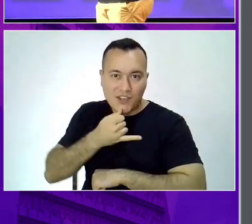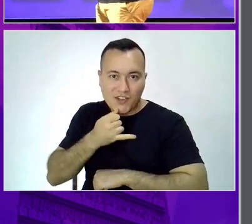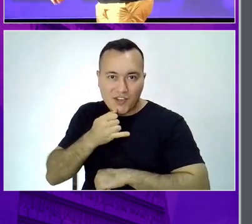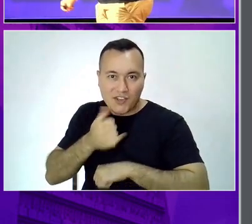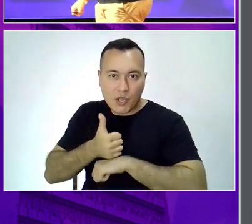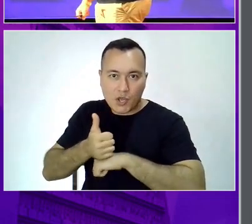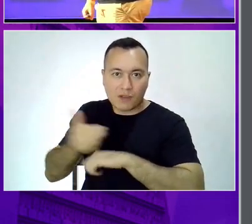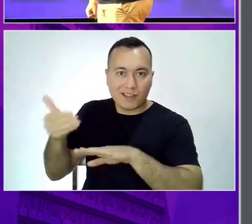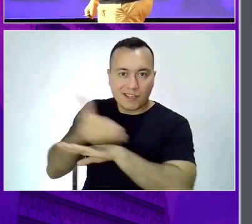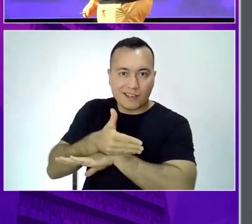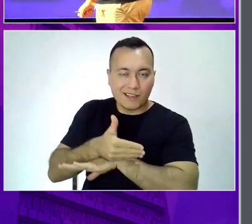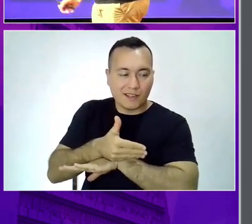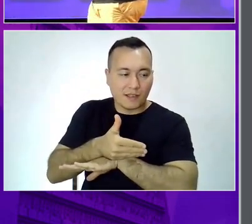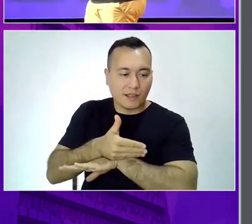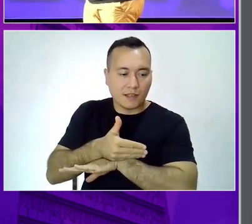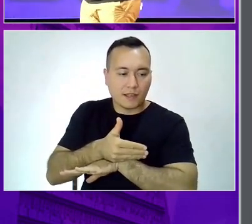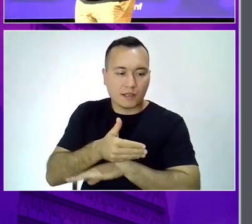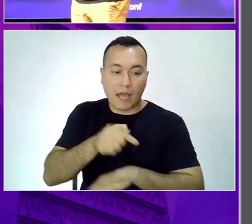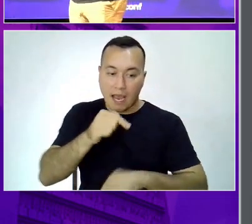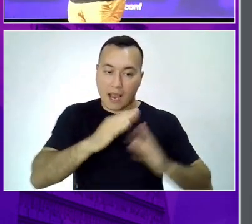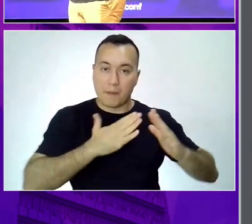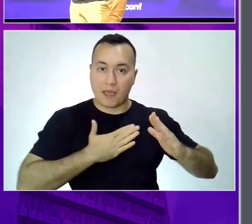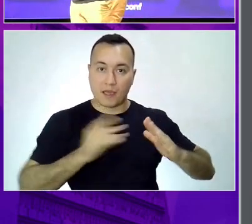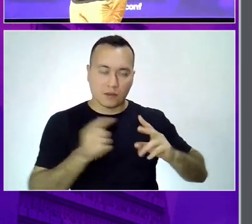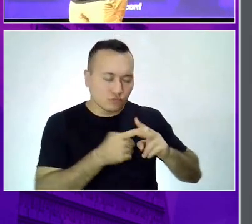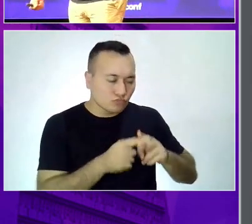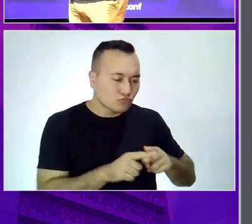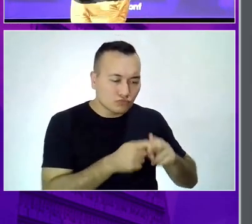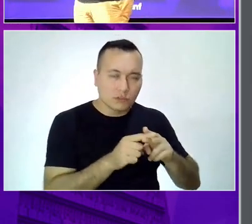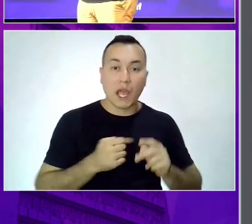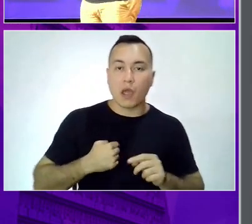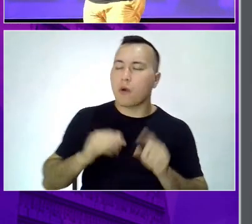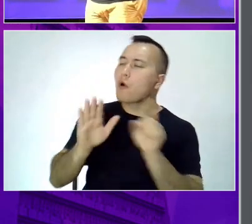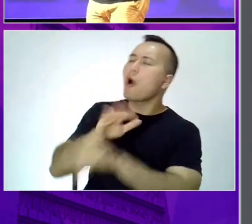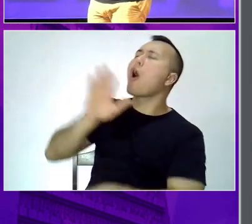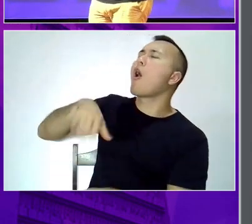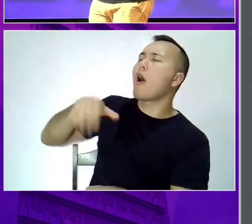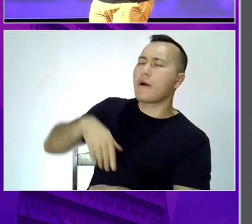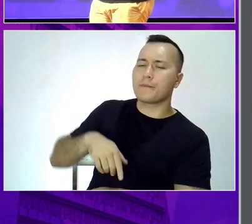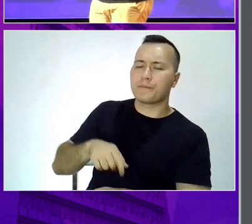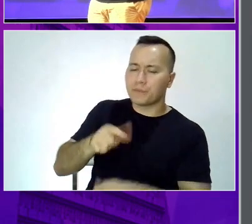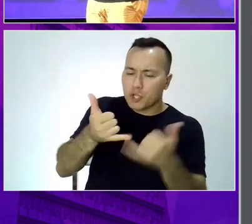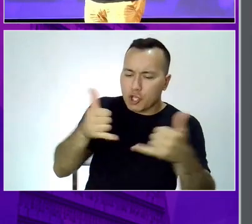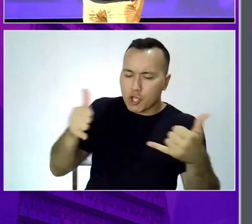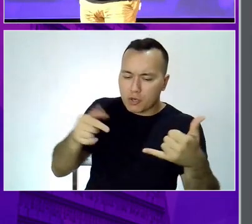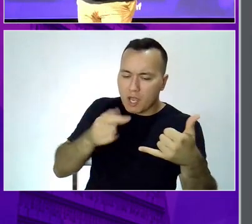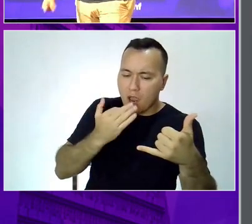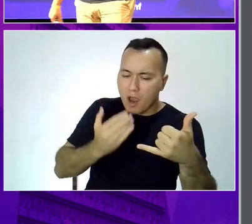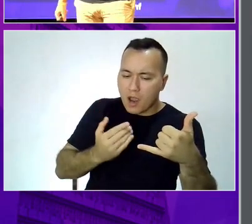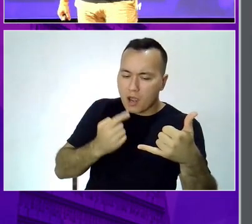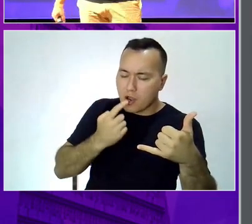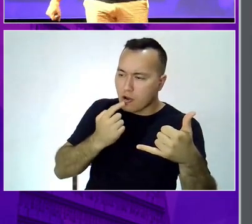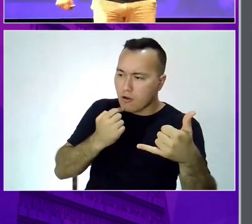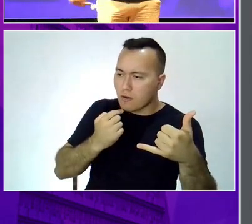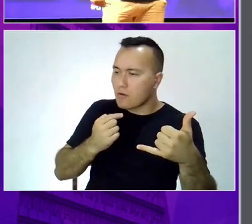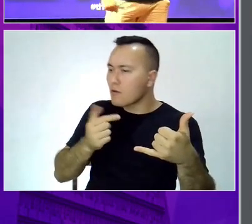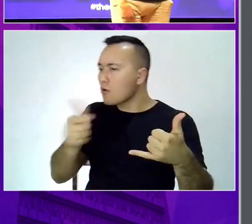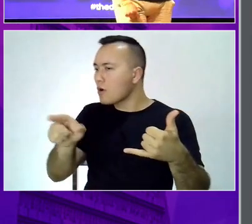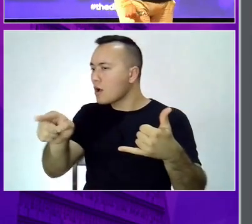um no outro, o acontece? O eletricista ficava doido. Cheguei a colocar curto em casa também, mas vamos deixar essa parte de lado.